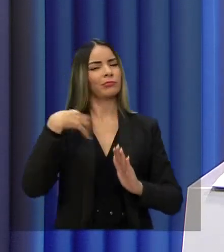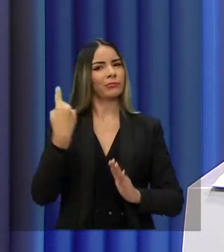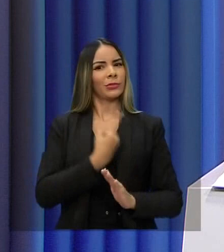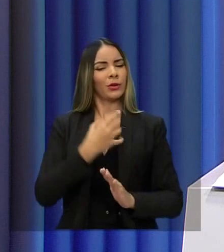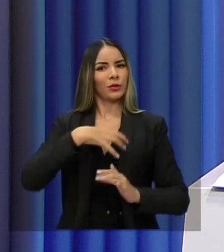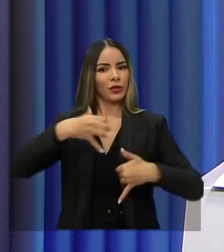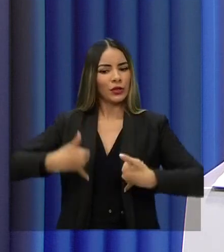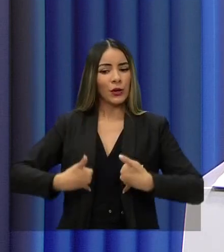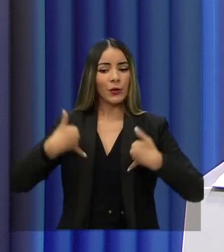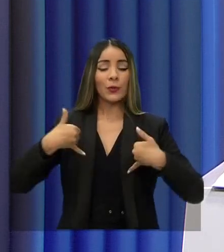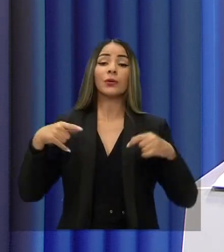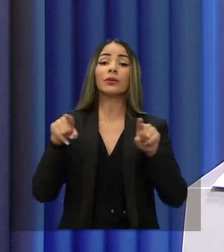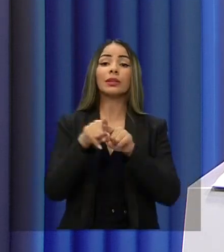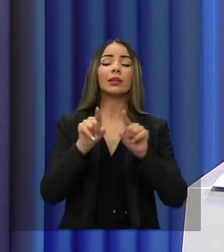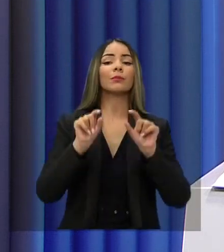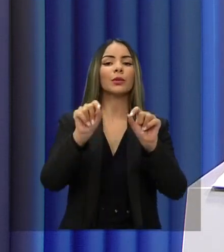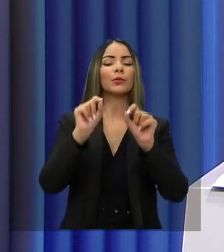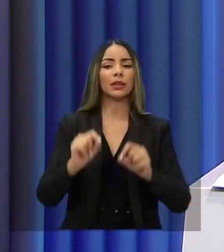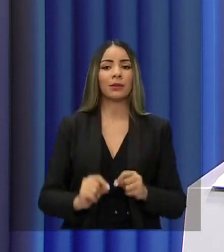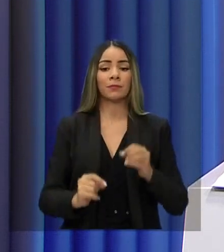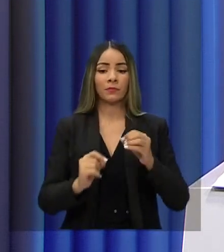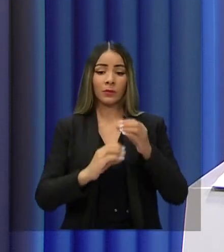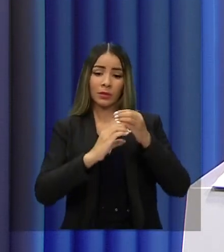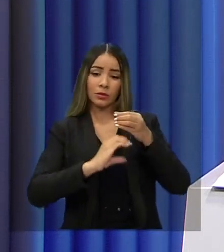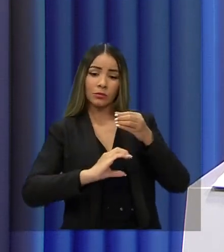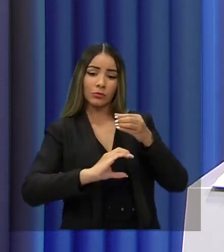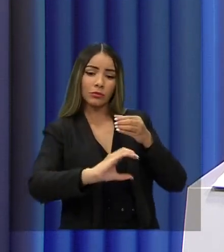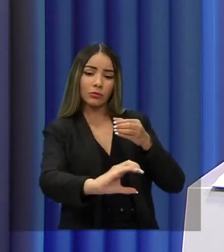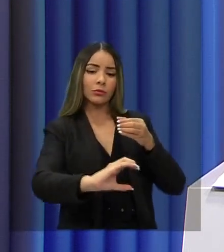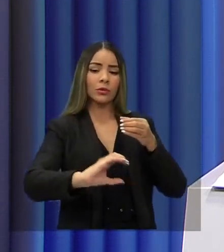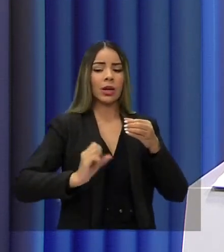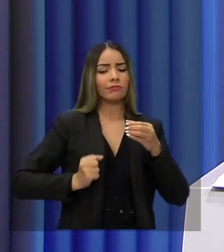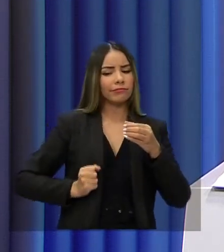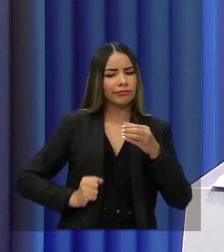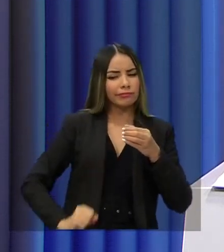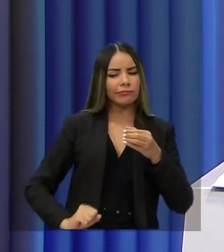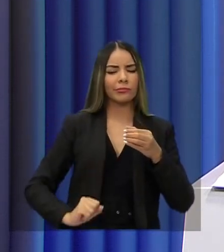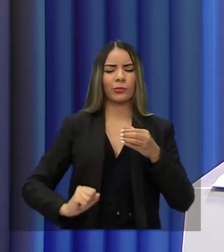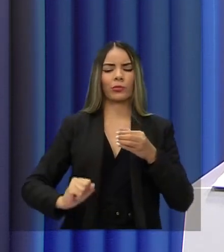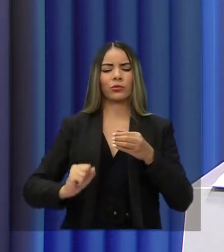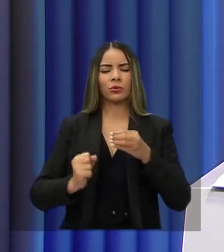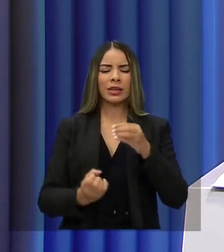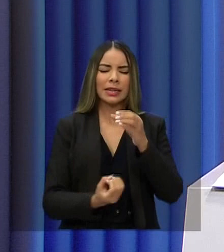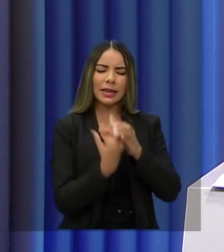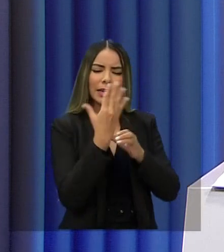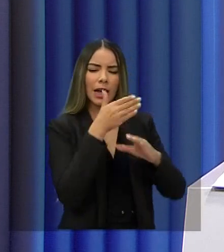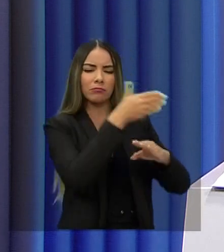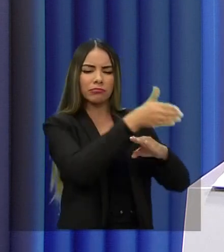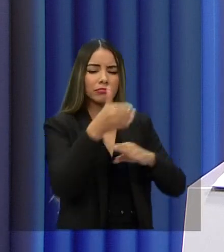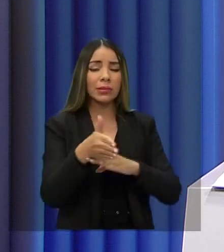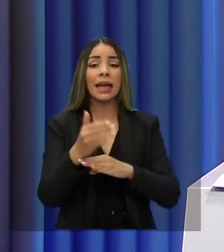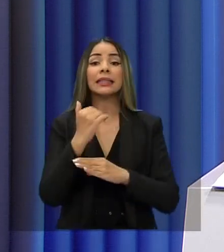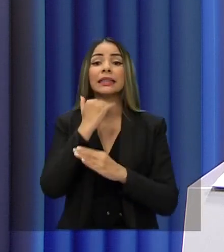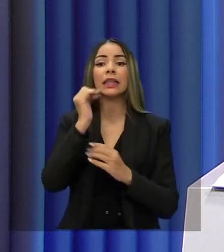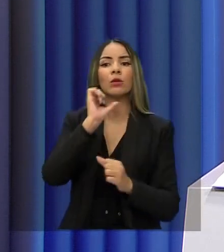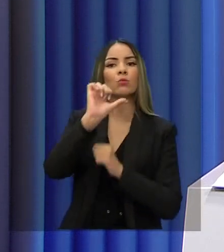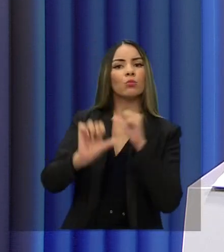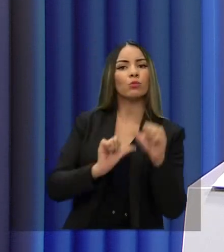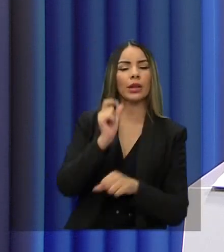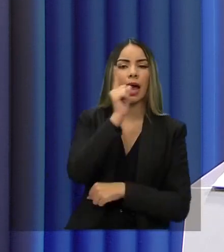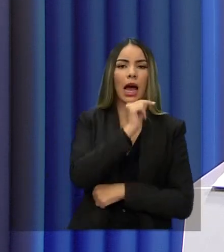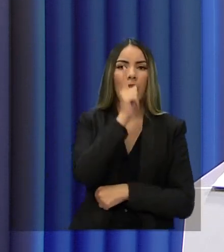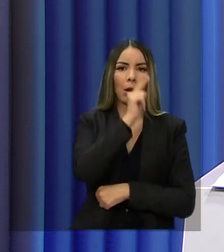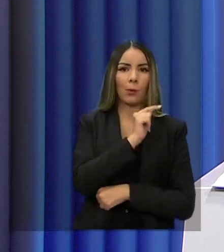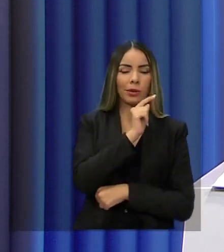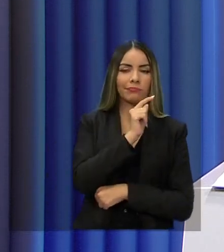Vou também universalizar o esgoto com esse recurso da PPP sem alterar a tarifa da água, sem mexer na tarifa